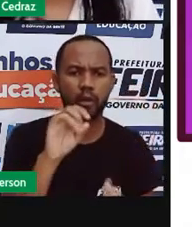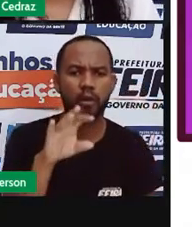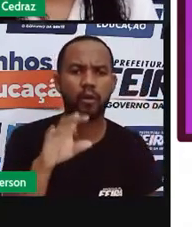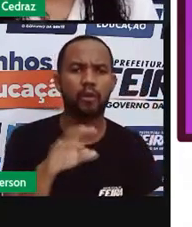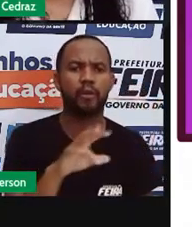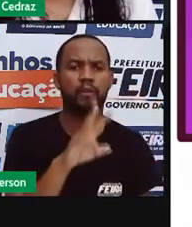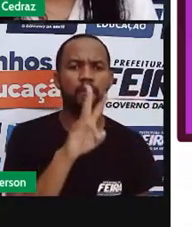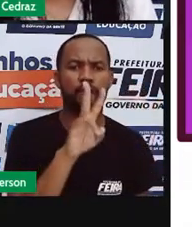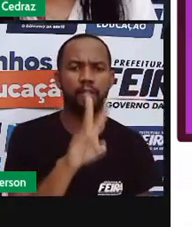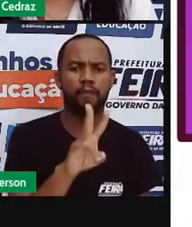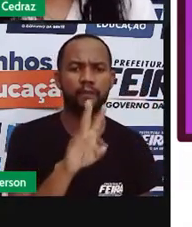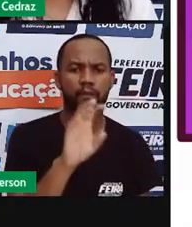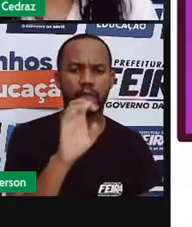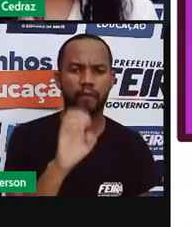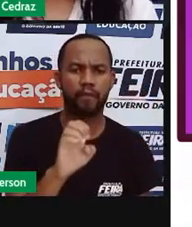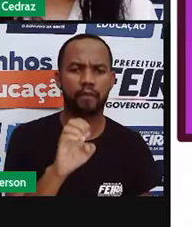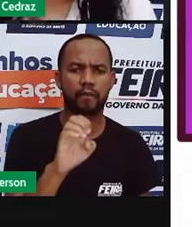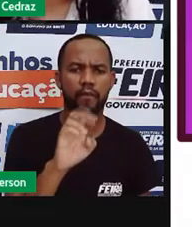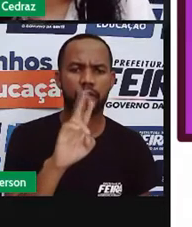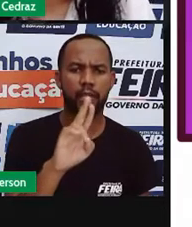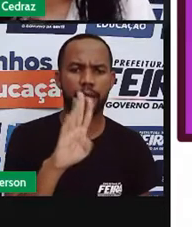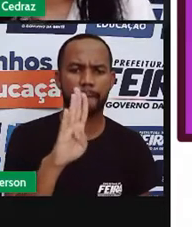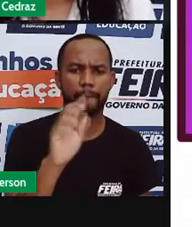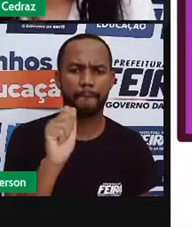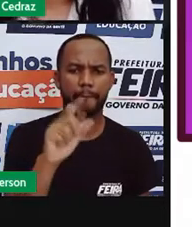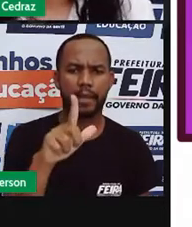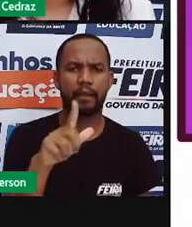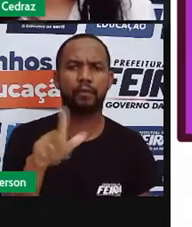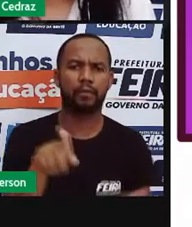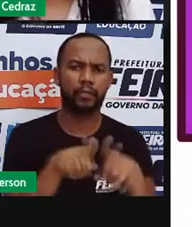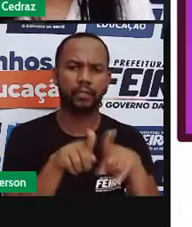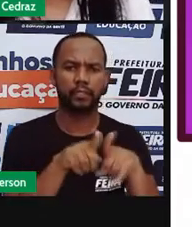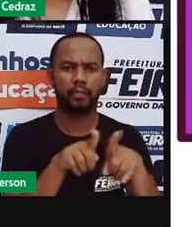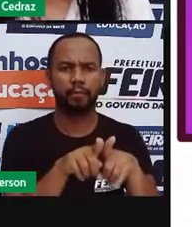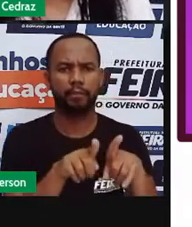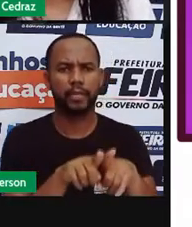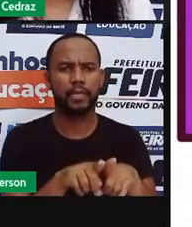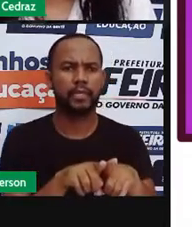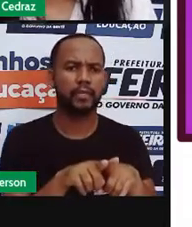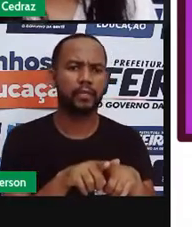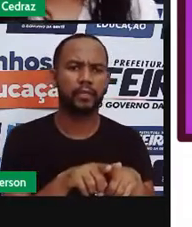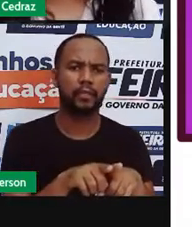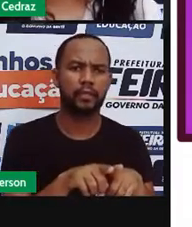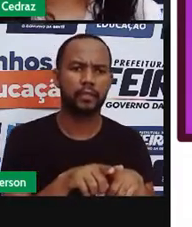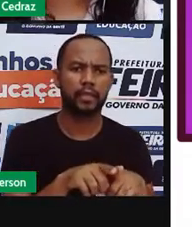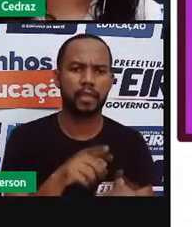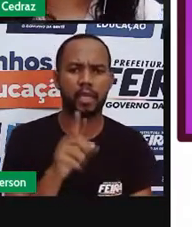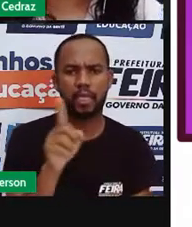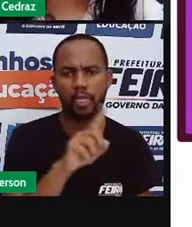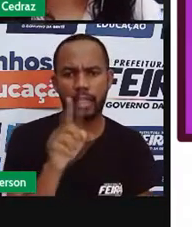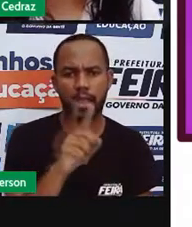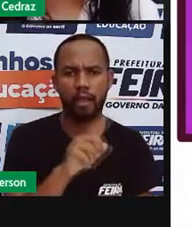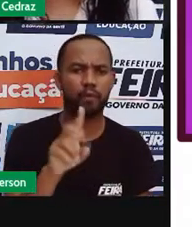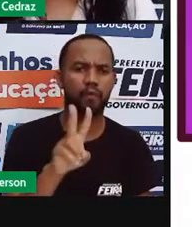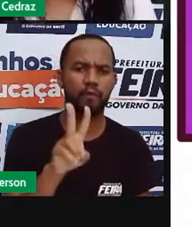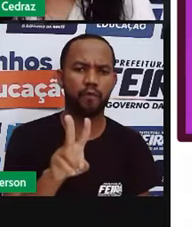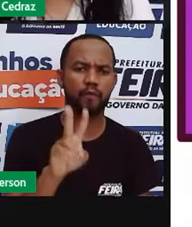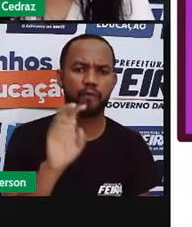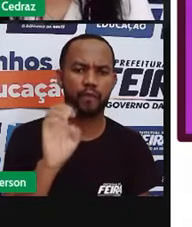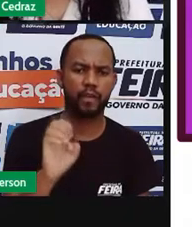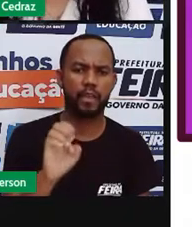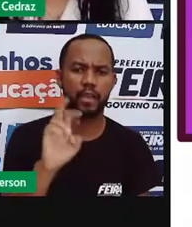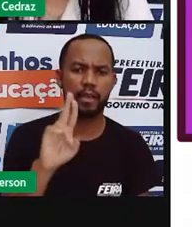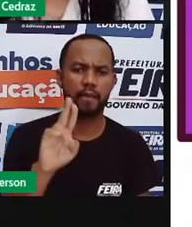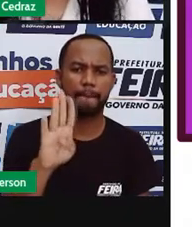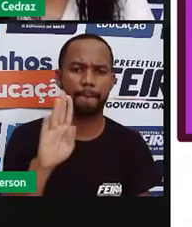não verbais e muitos deles com uma linguagem mista. A linguagem verbal é